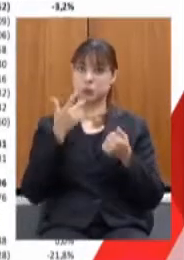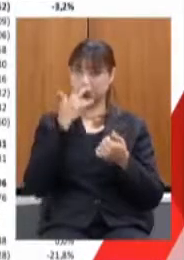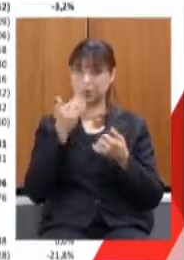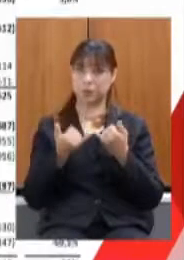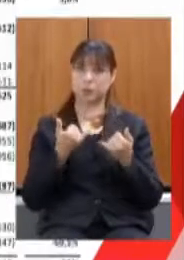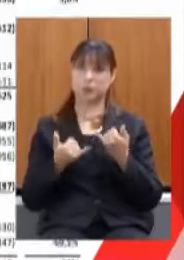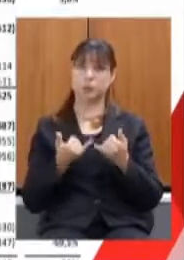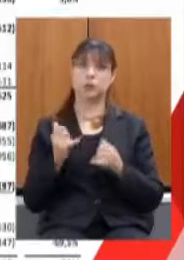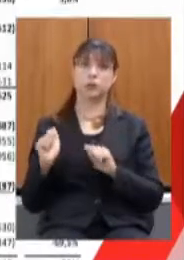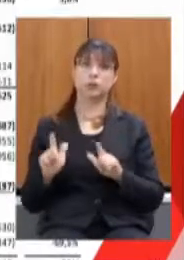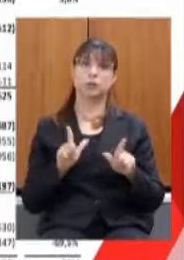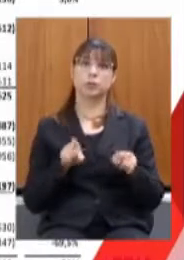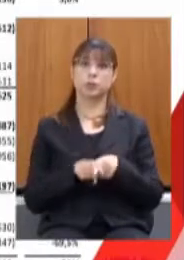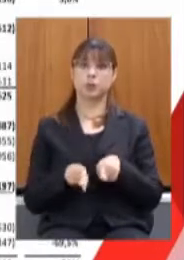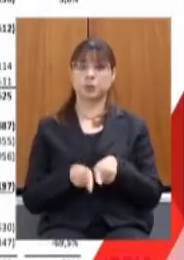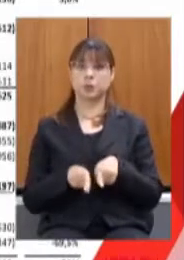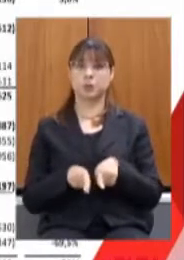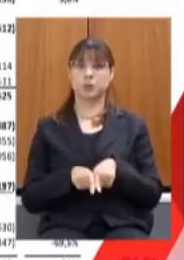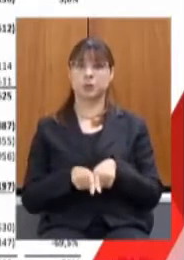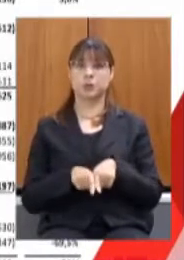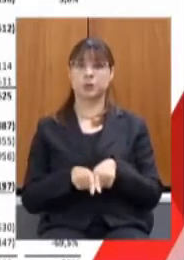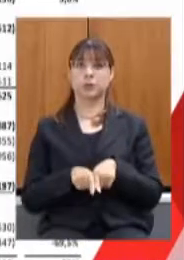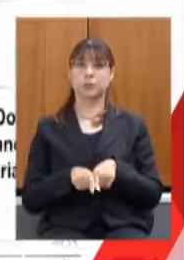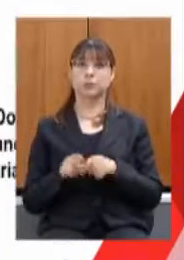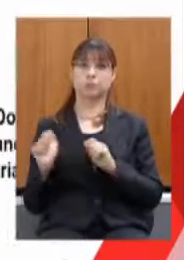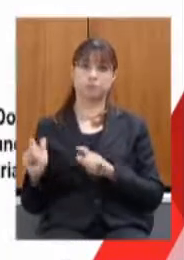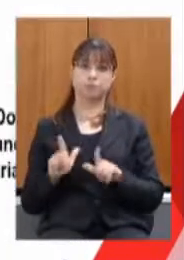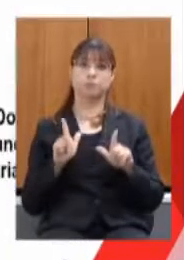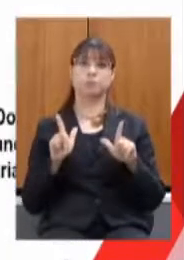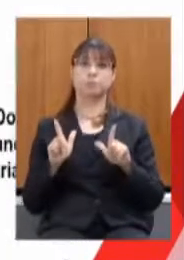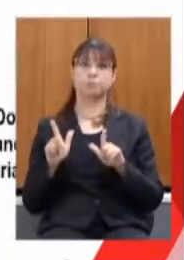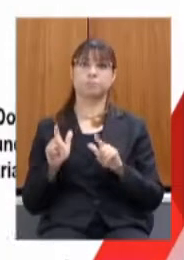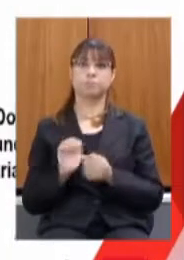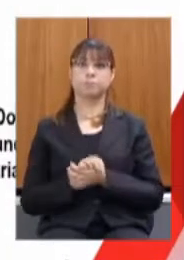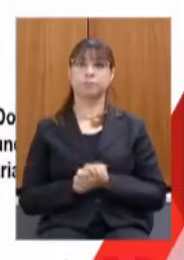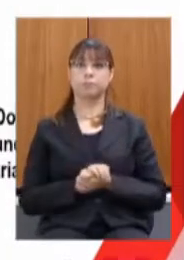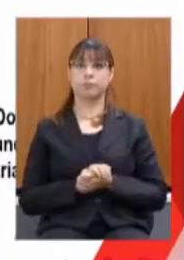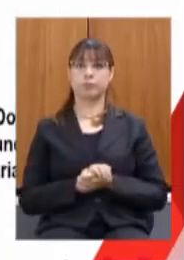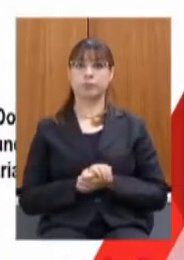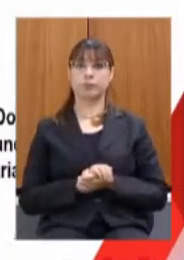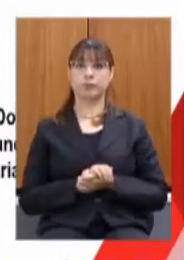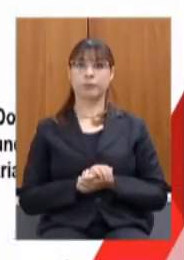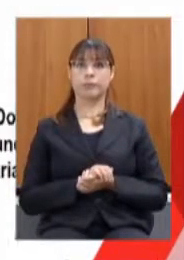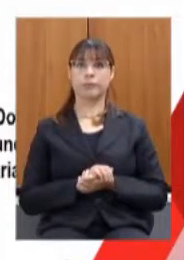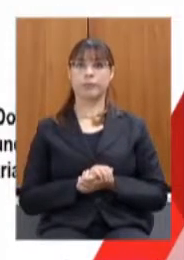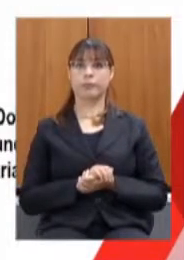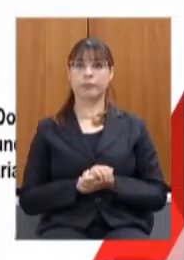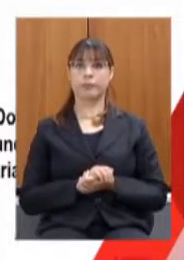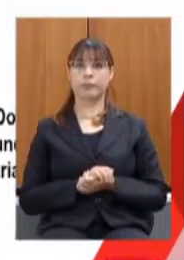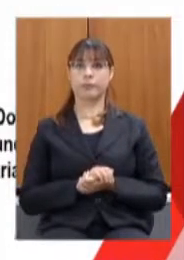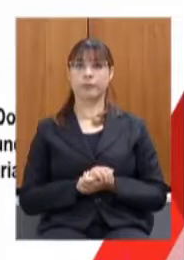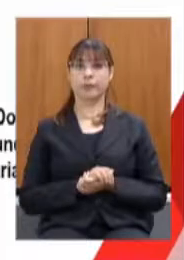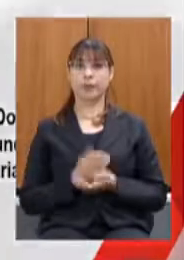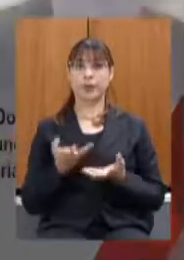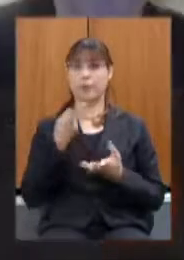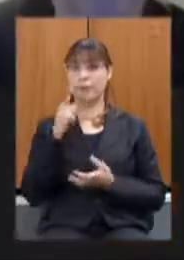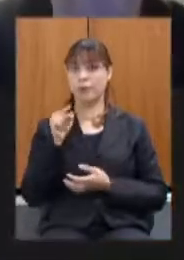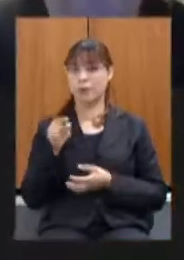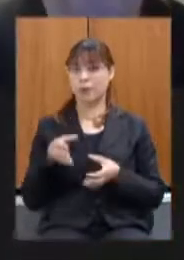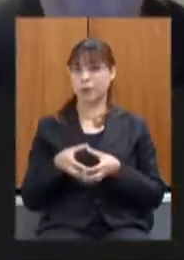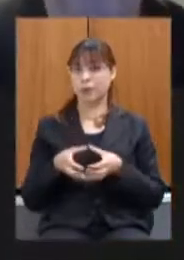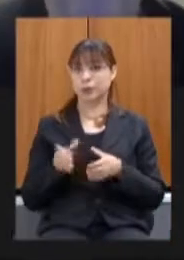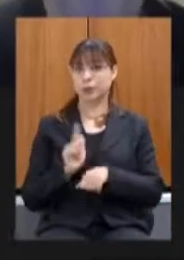próximo próximo também bom queria falar do comitê